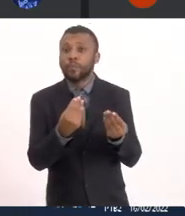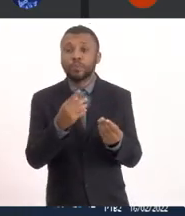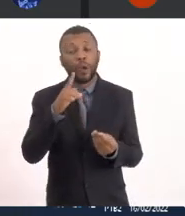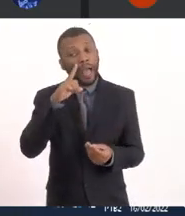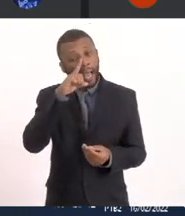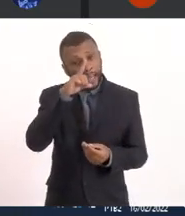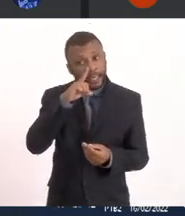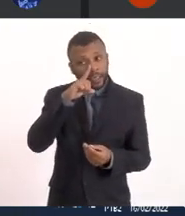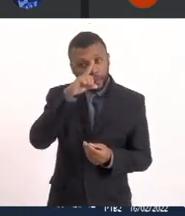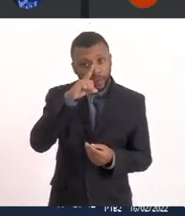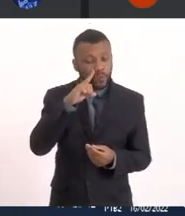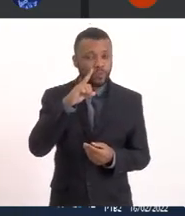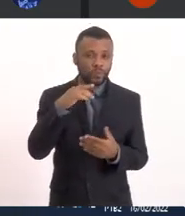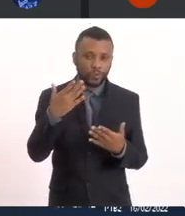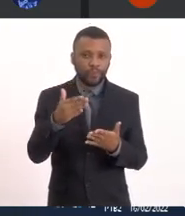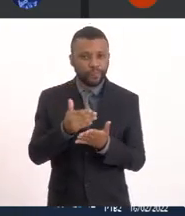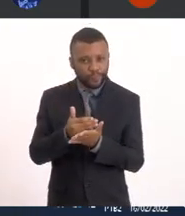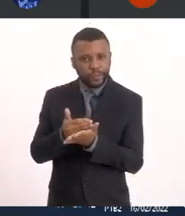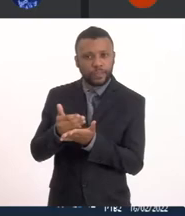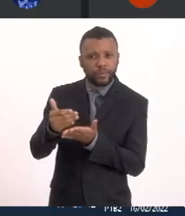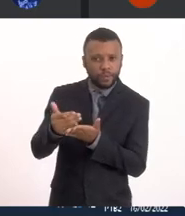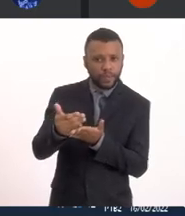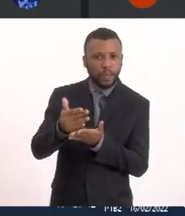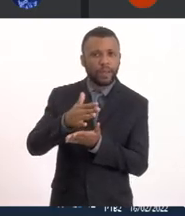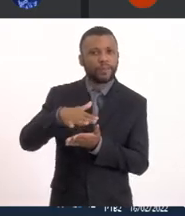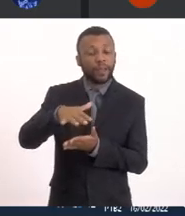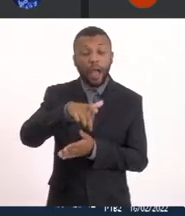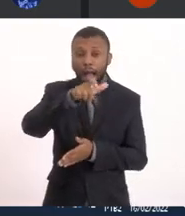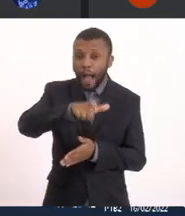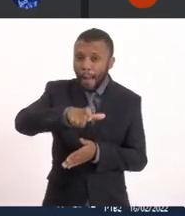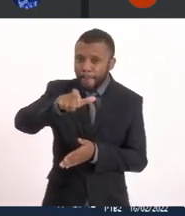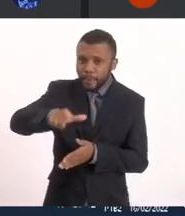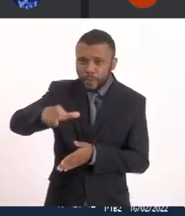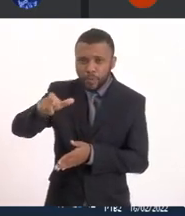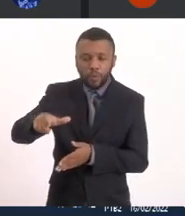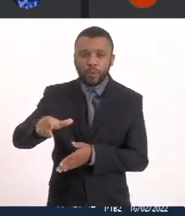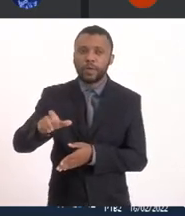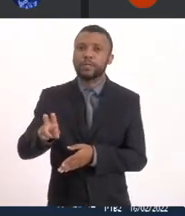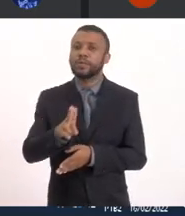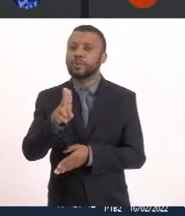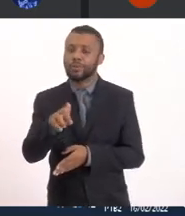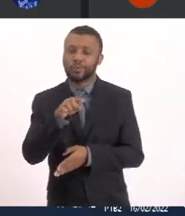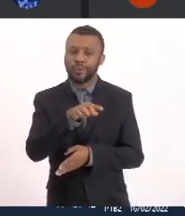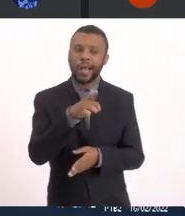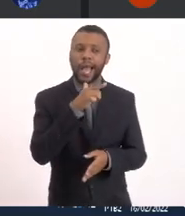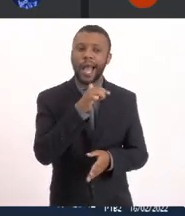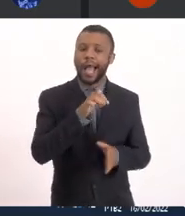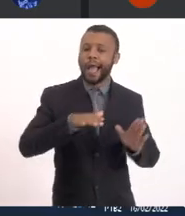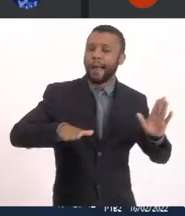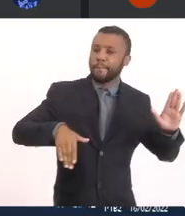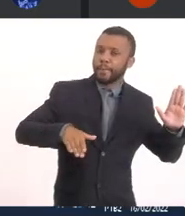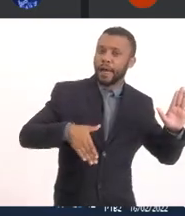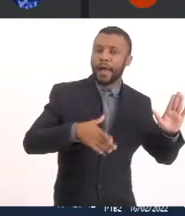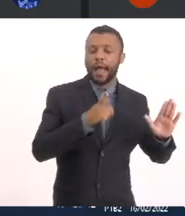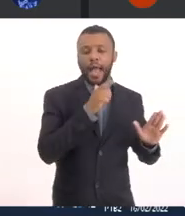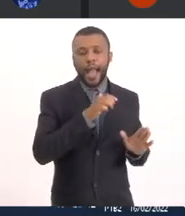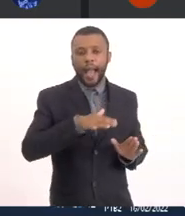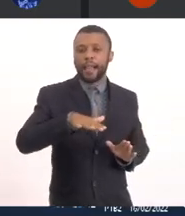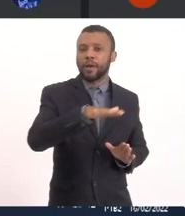Inicialmente A integridade Física Das pessoas Por outro lado As embarcações